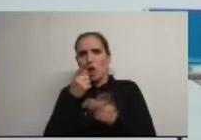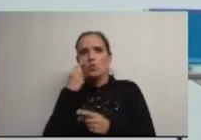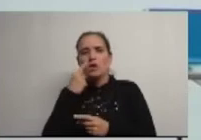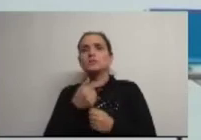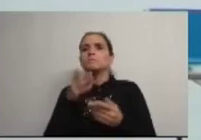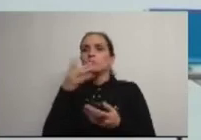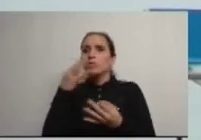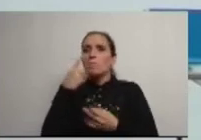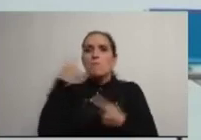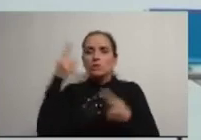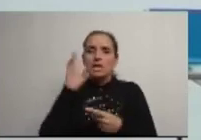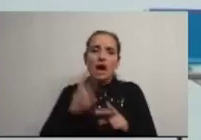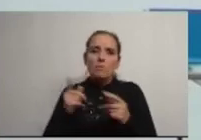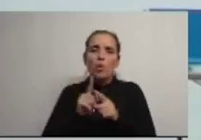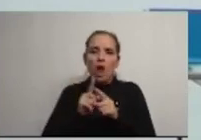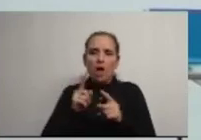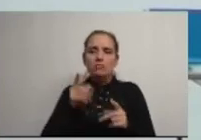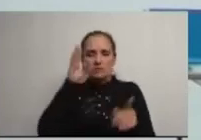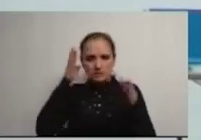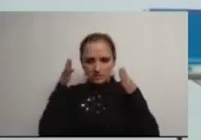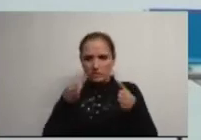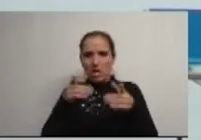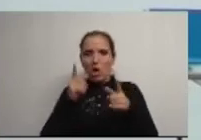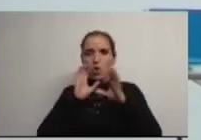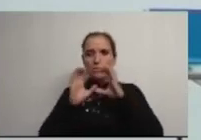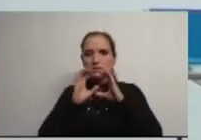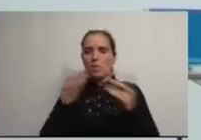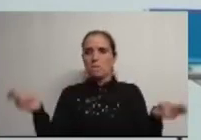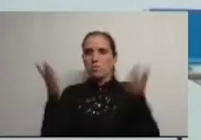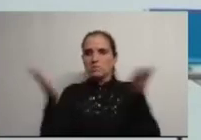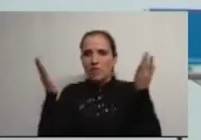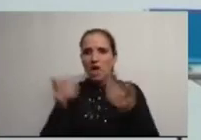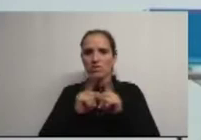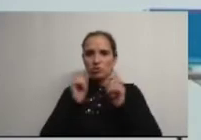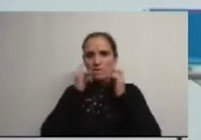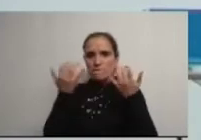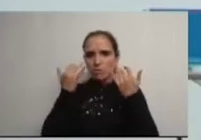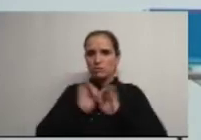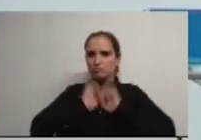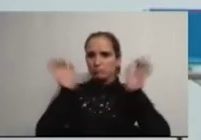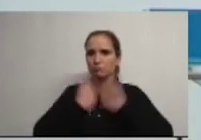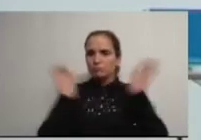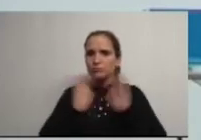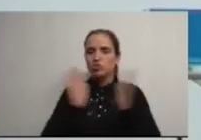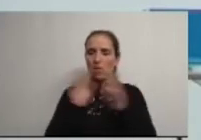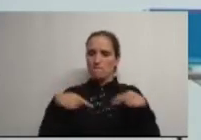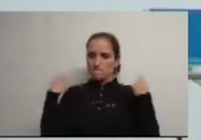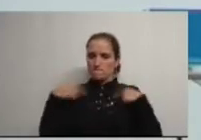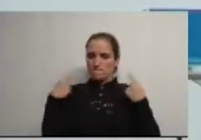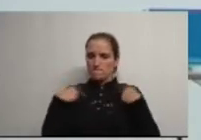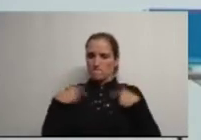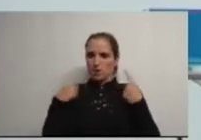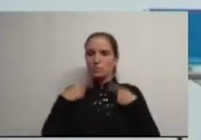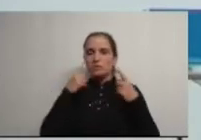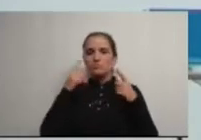municipal continua a apostar num mandato assente na comunicação na publicidade na propaganda com recorrentes autoelogios tentando